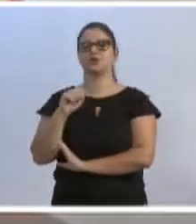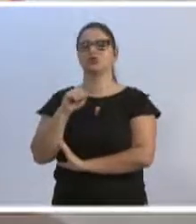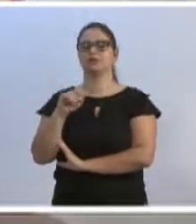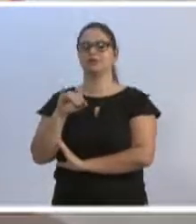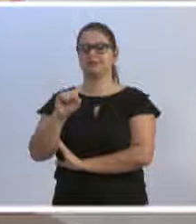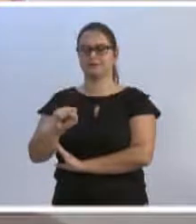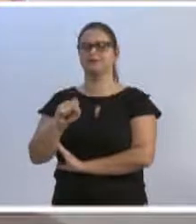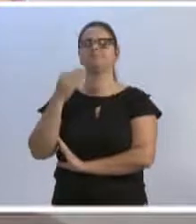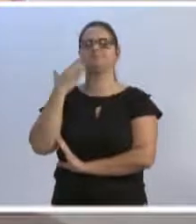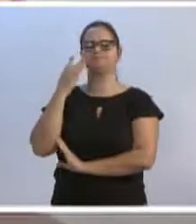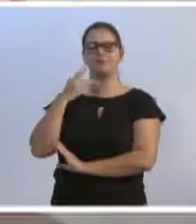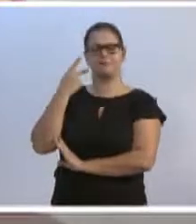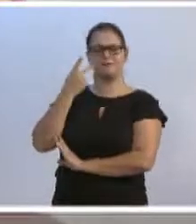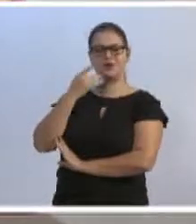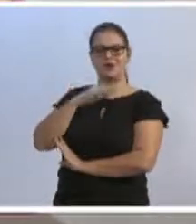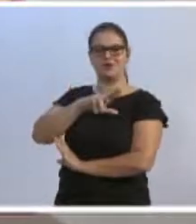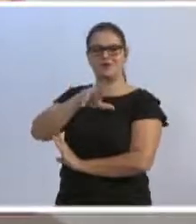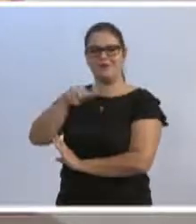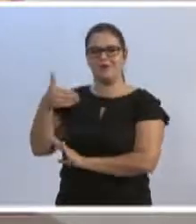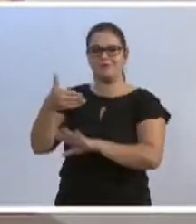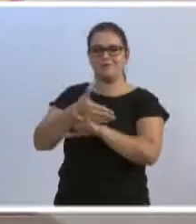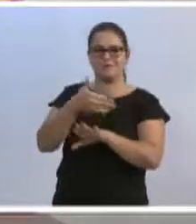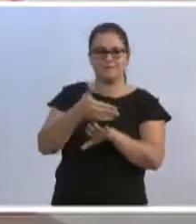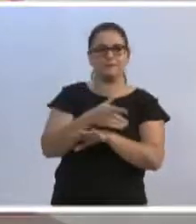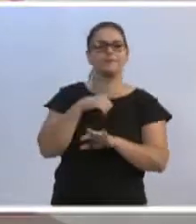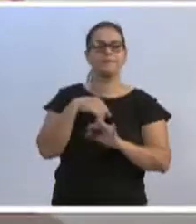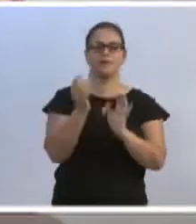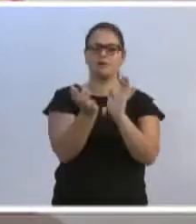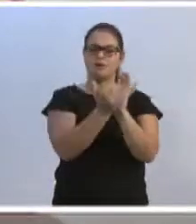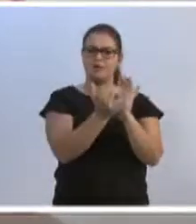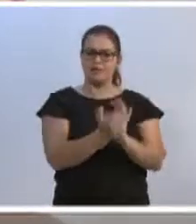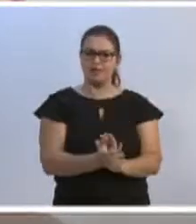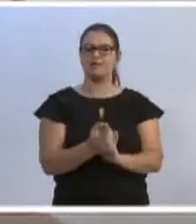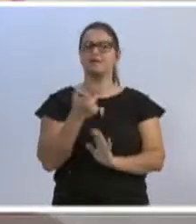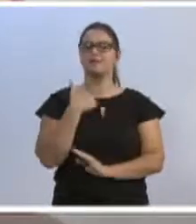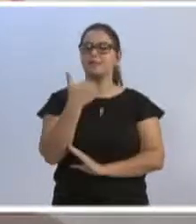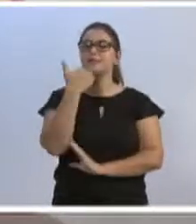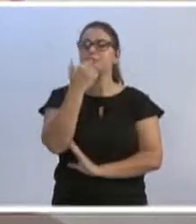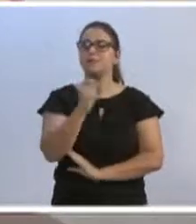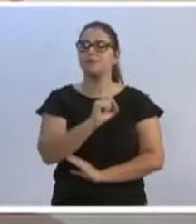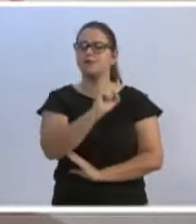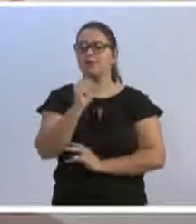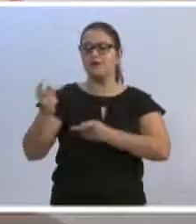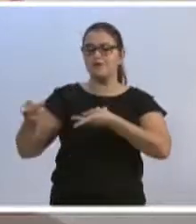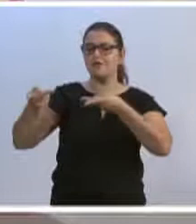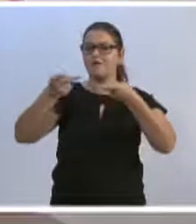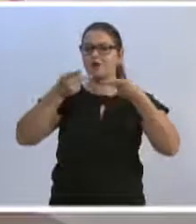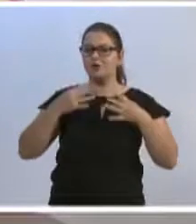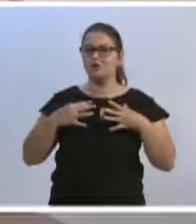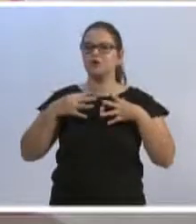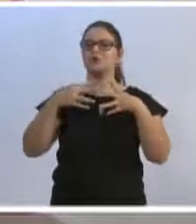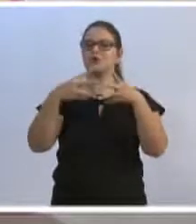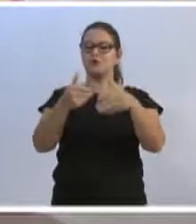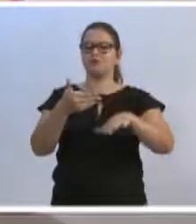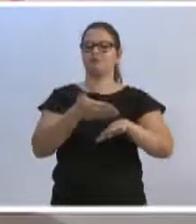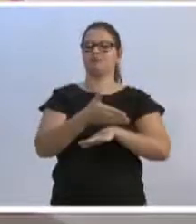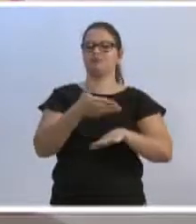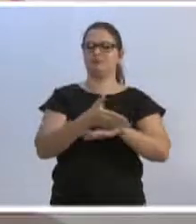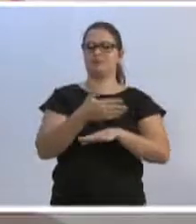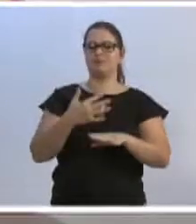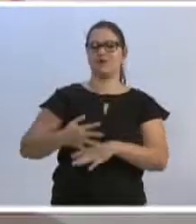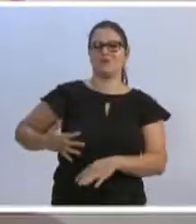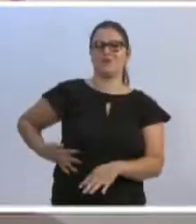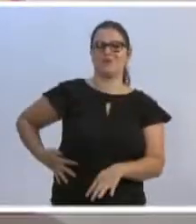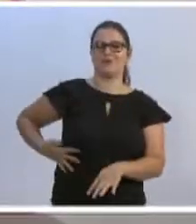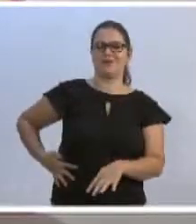farão presentes. Tenho vários amigos na equipe que pediram para que eu mencionasse e convidasse a todos a participarem do